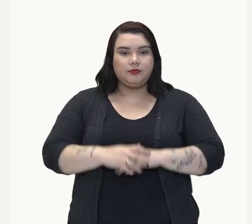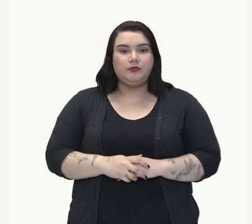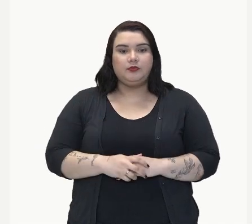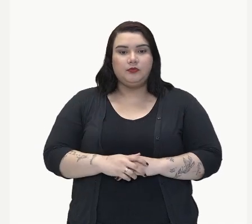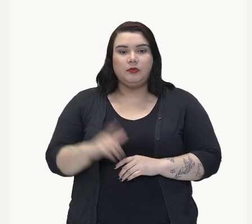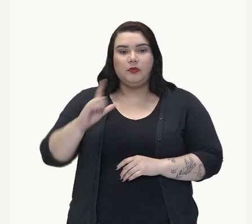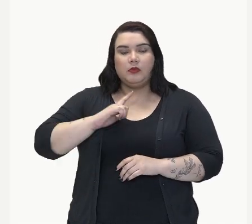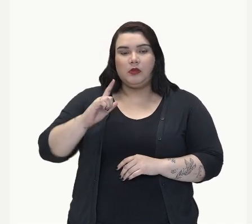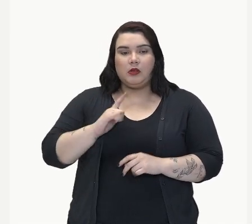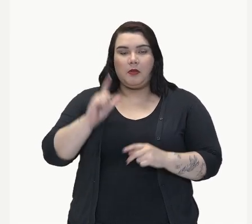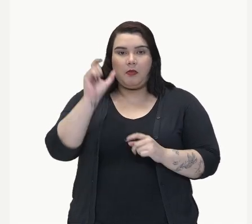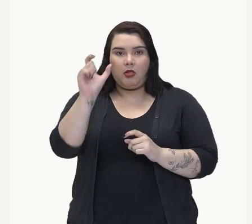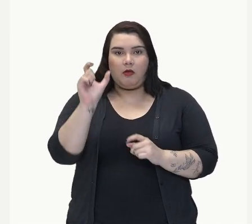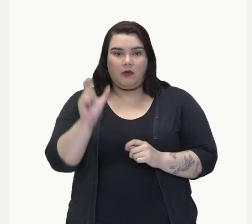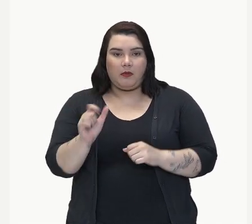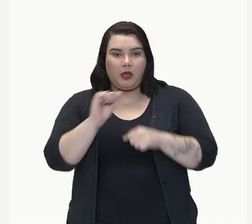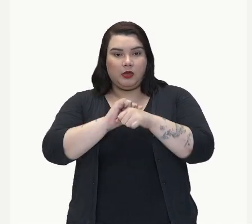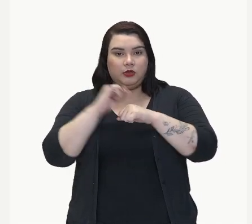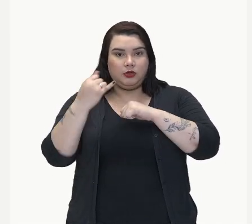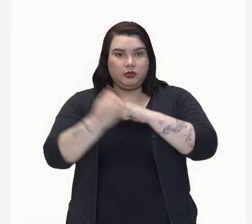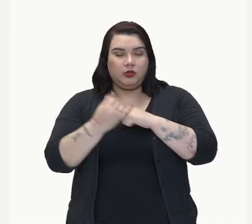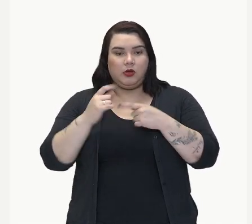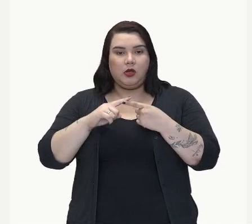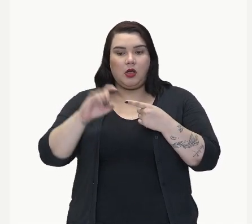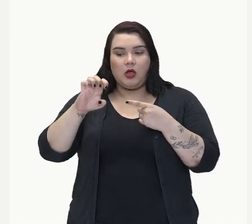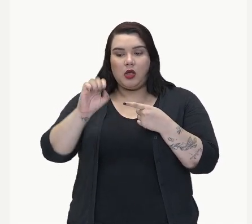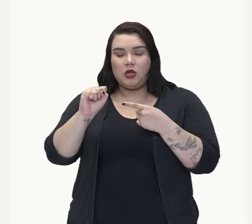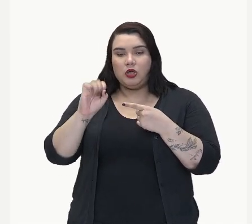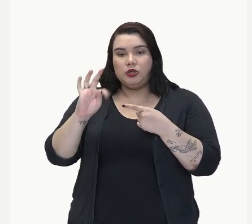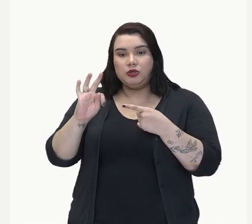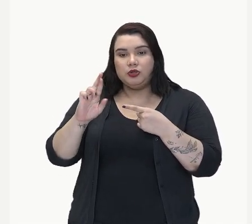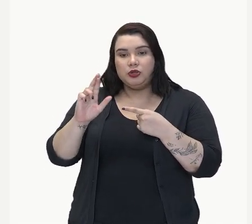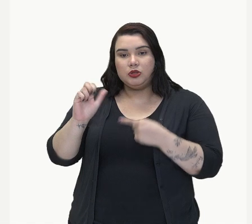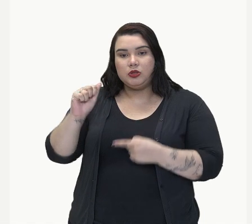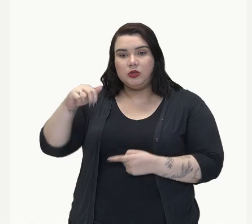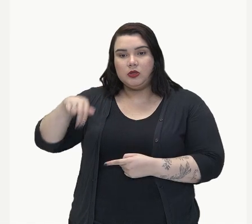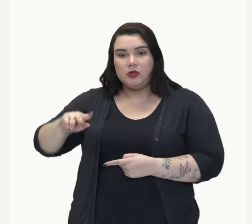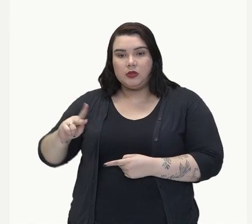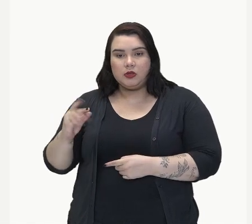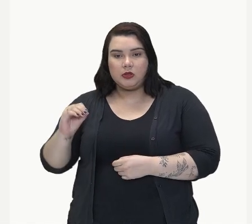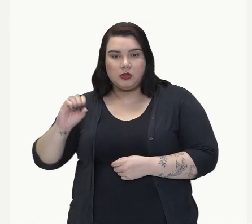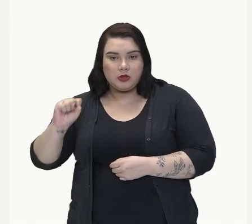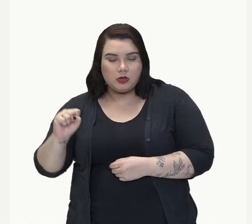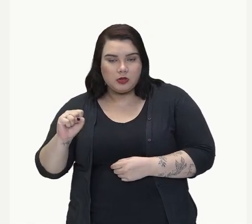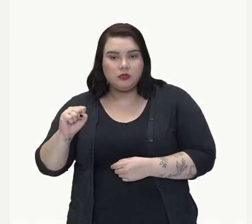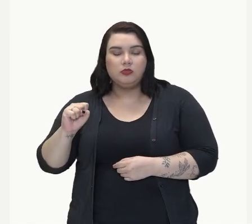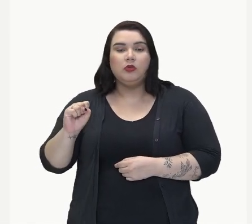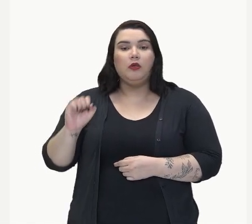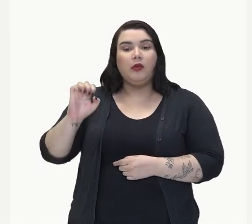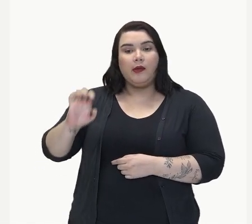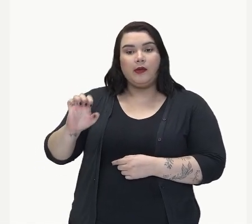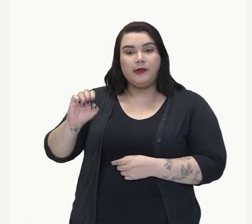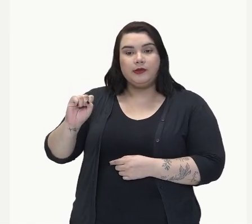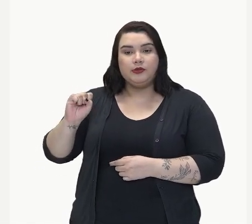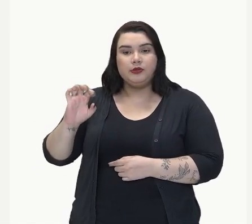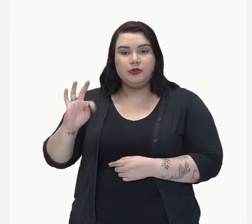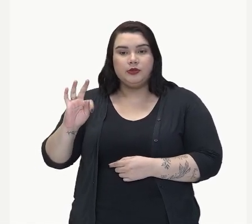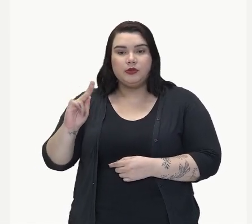Estranhos, estranhas. Está anteposto. Então, quer dizer, ele está posto antes